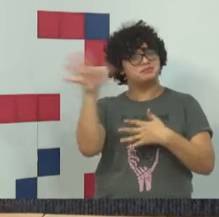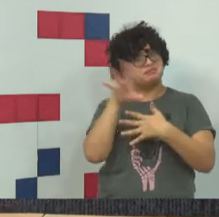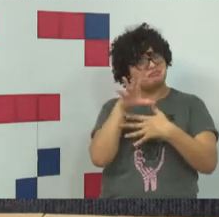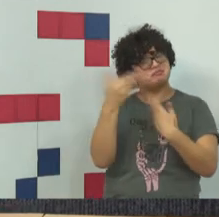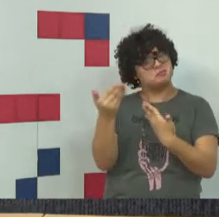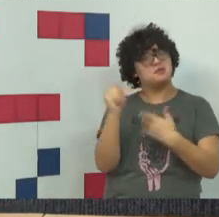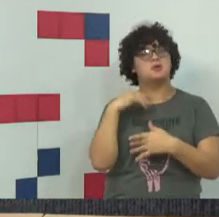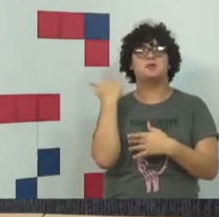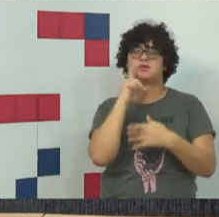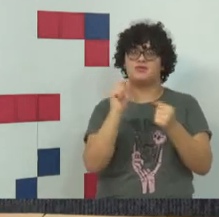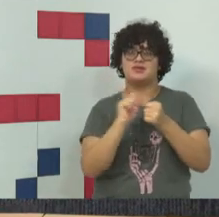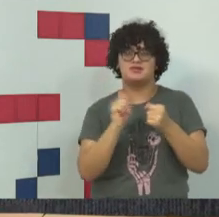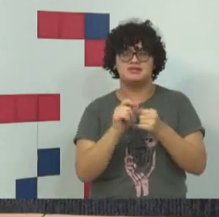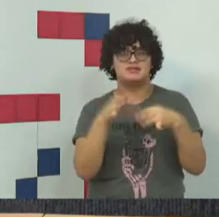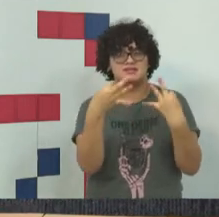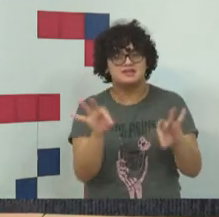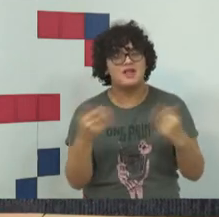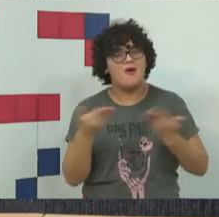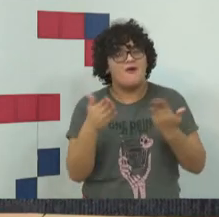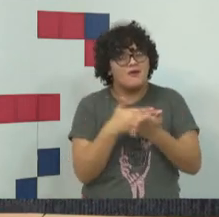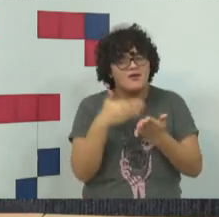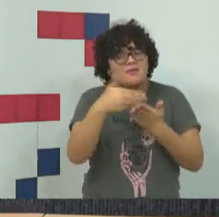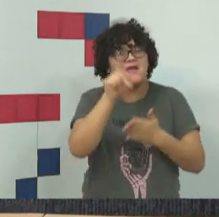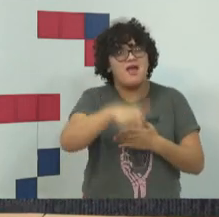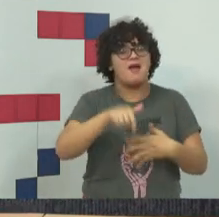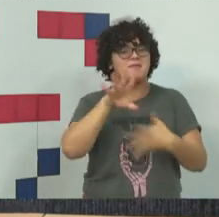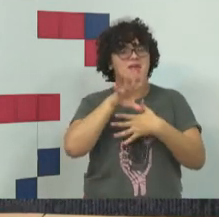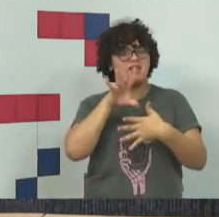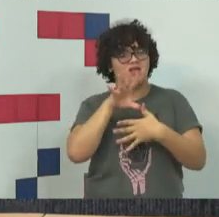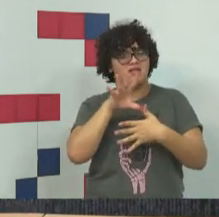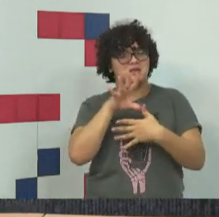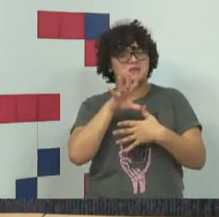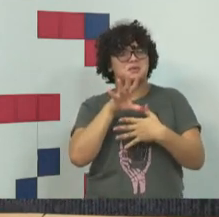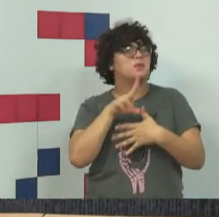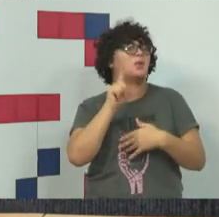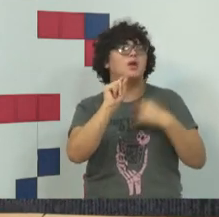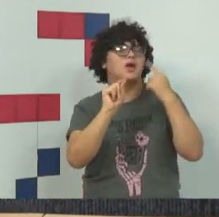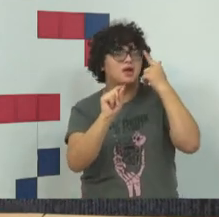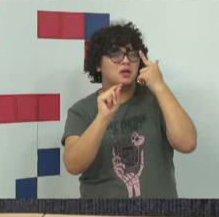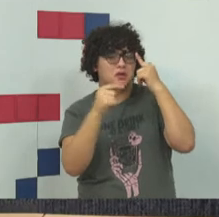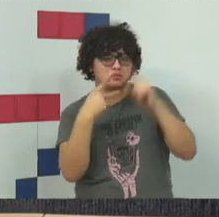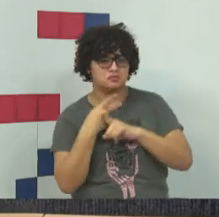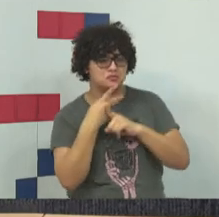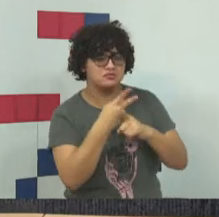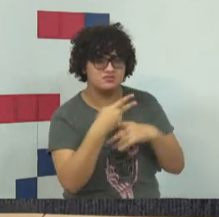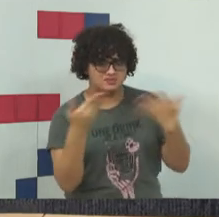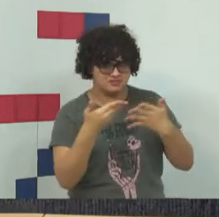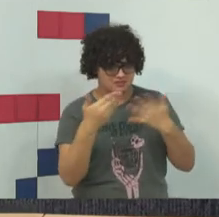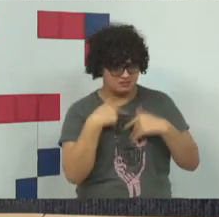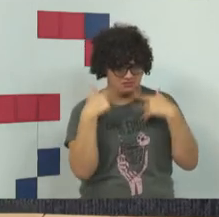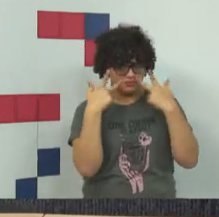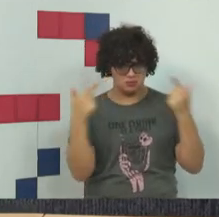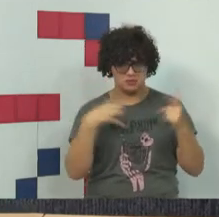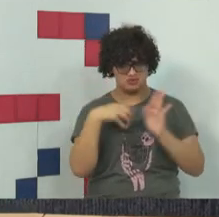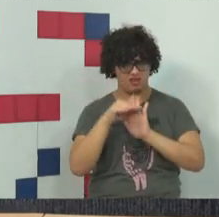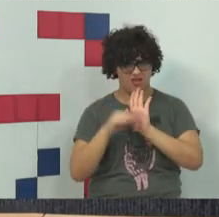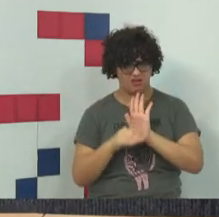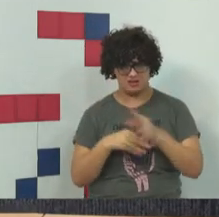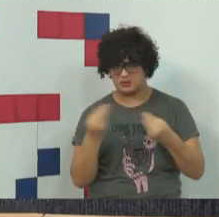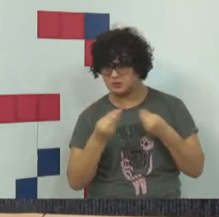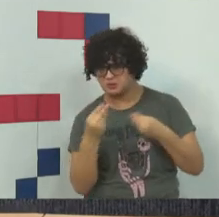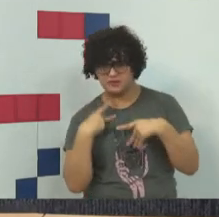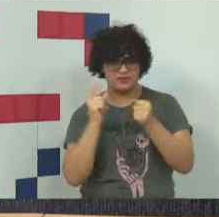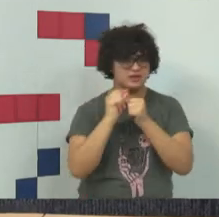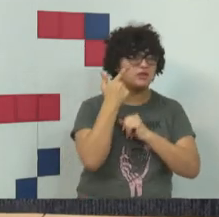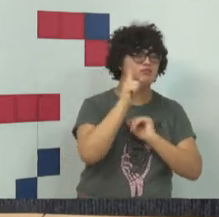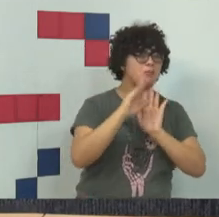conseguiram fazer o que fizeram. E, a partir daí, os americanos, eles correram atrás de uma normativa, a